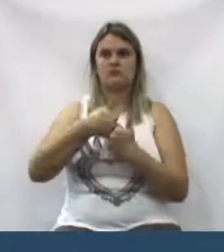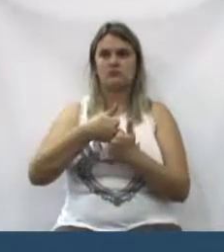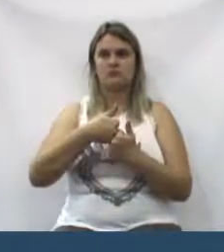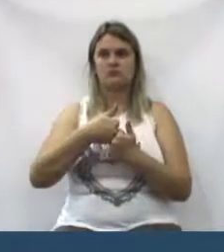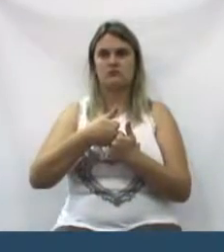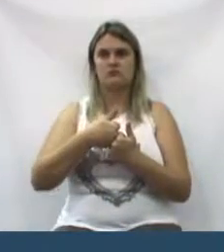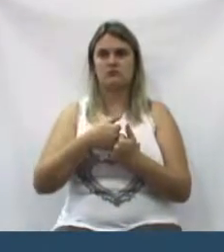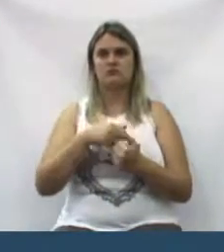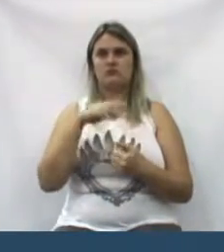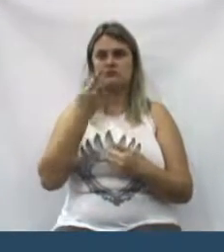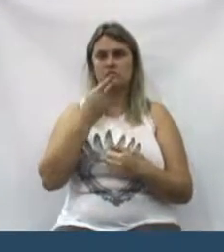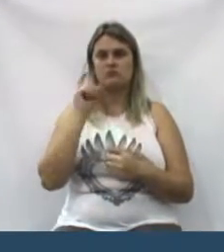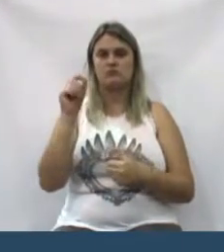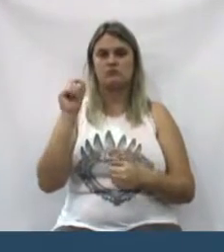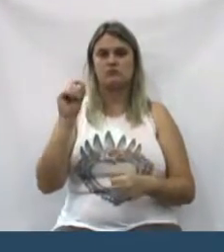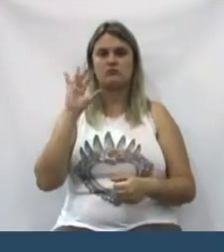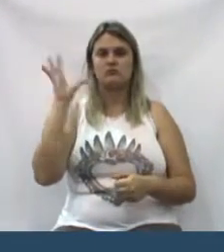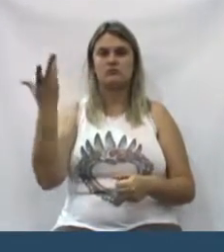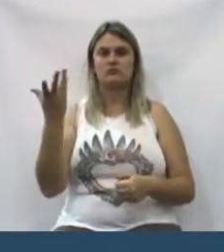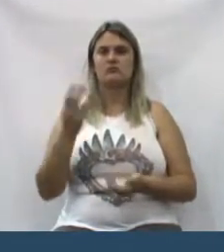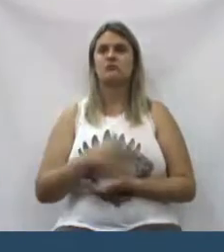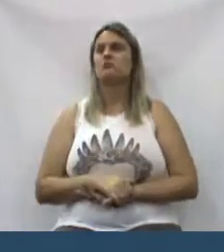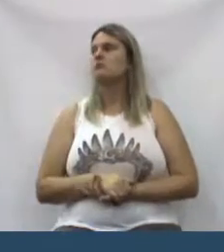e daí acontece o que vem acontecendo